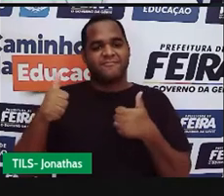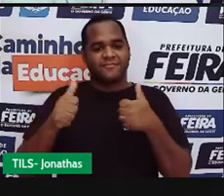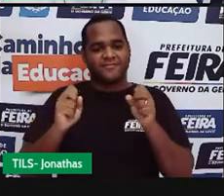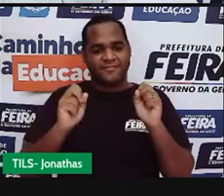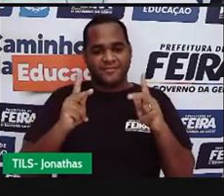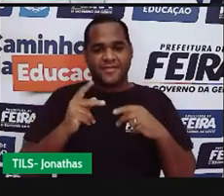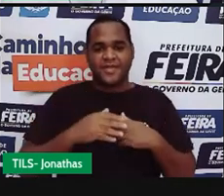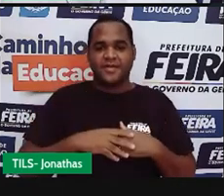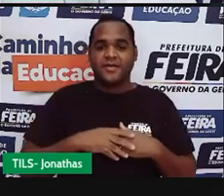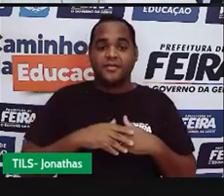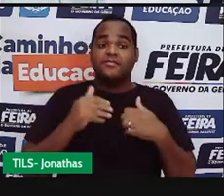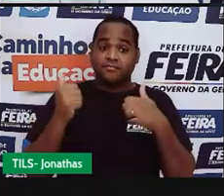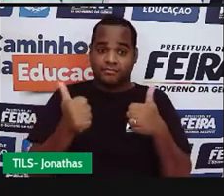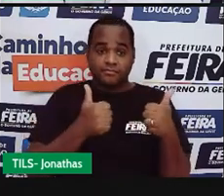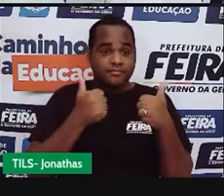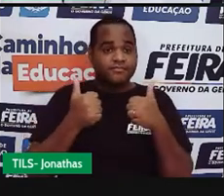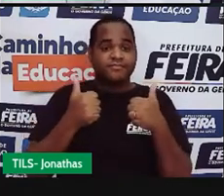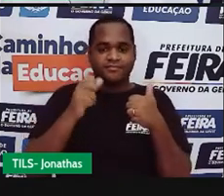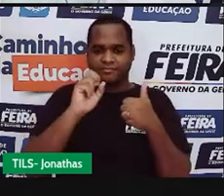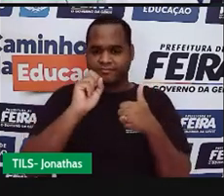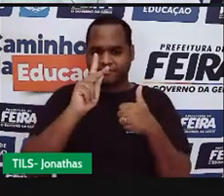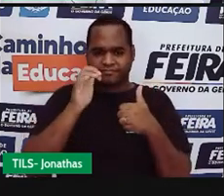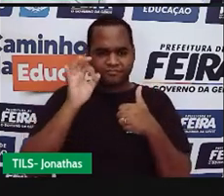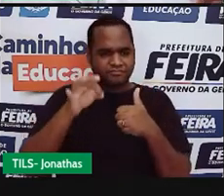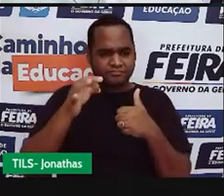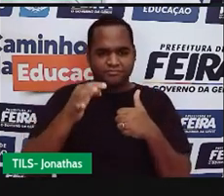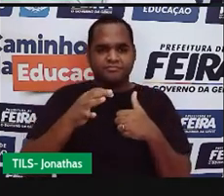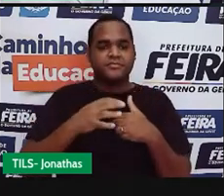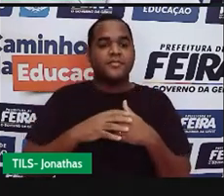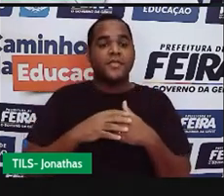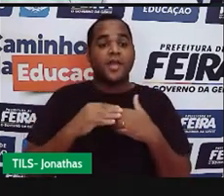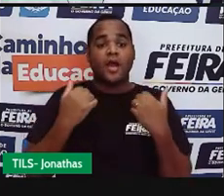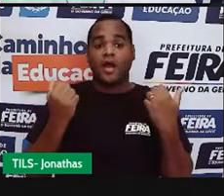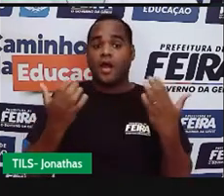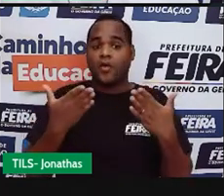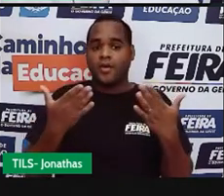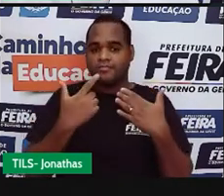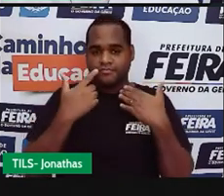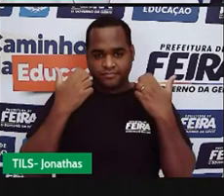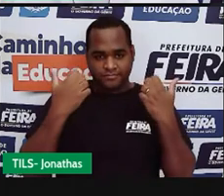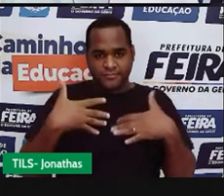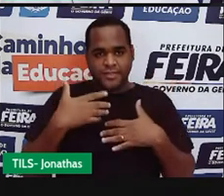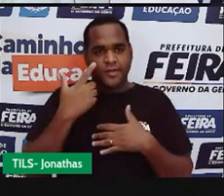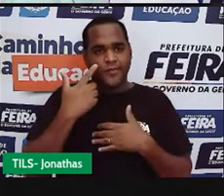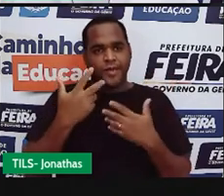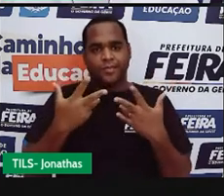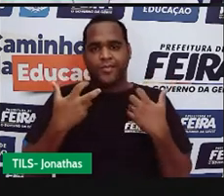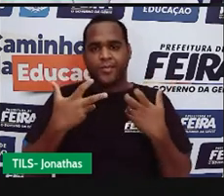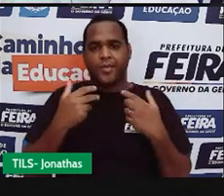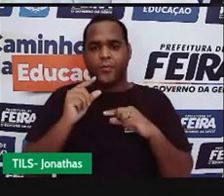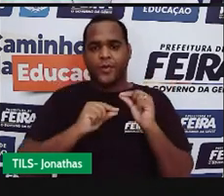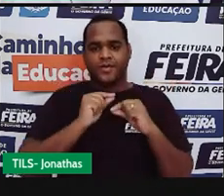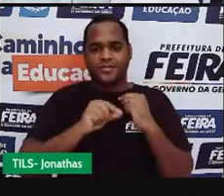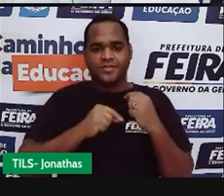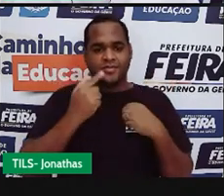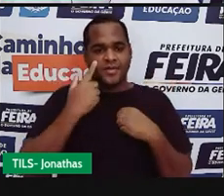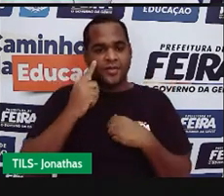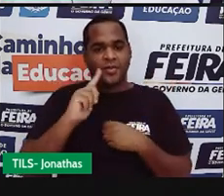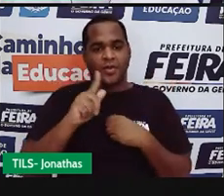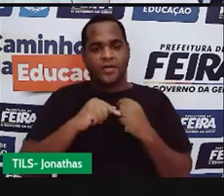Beleza. Massa perfeita. Agora, veja que isso que eu fiz,